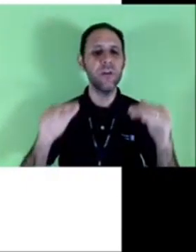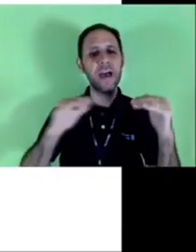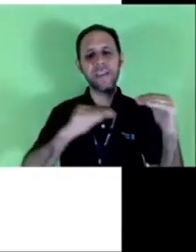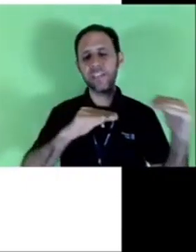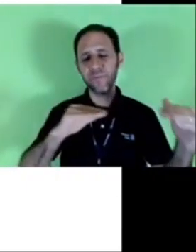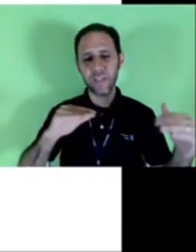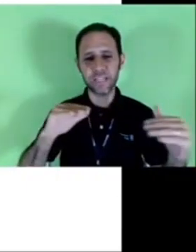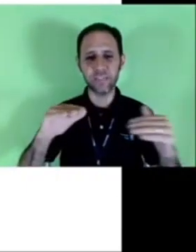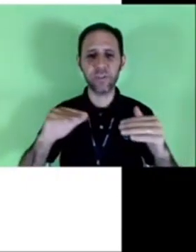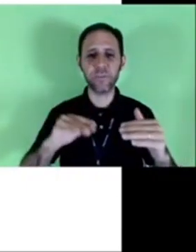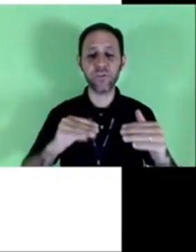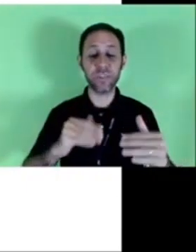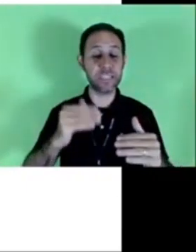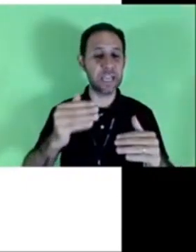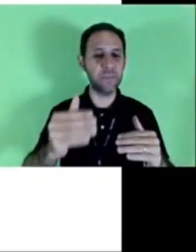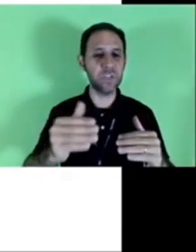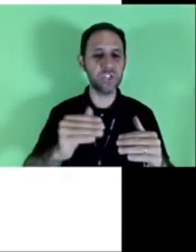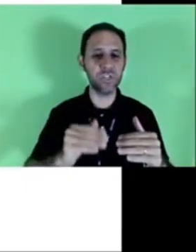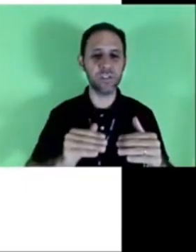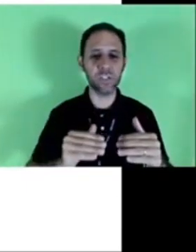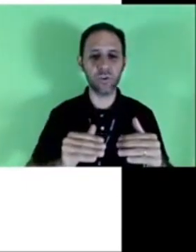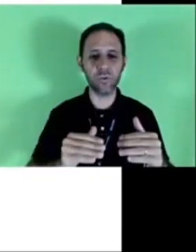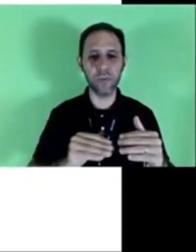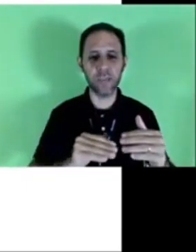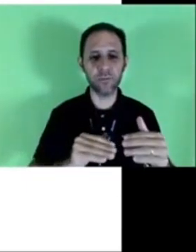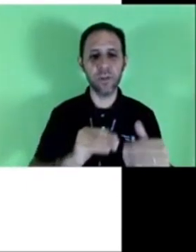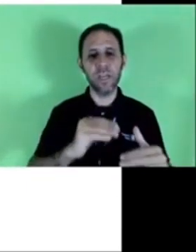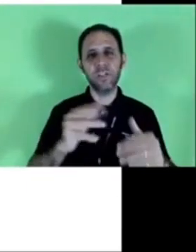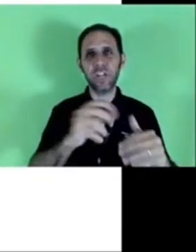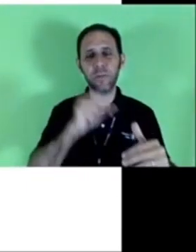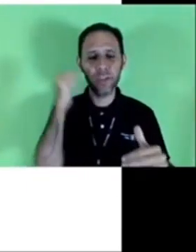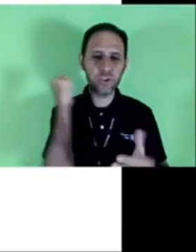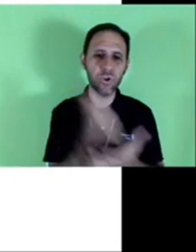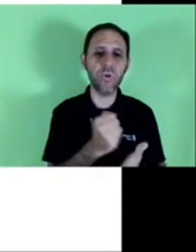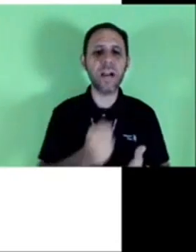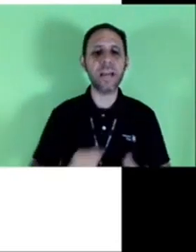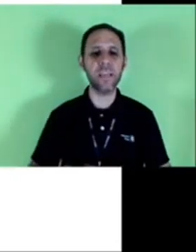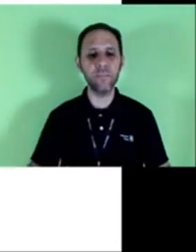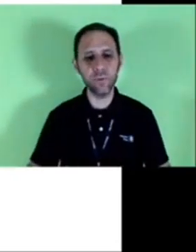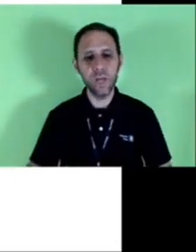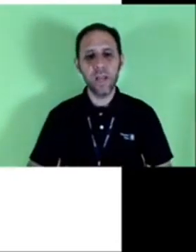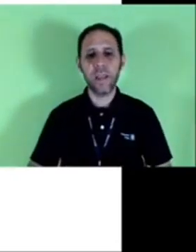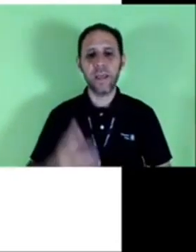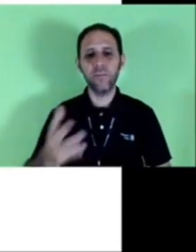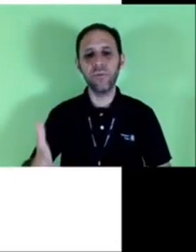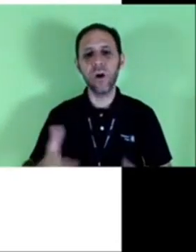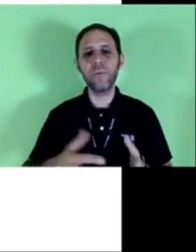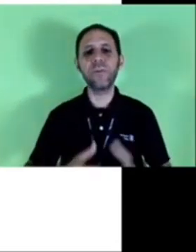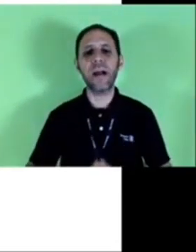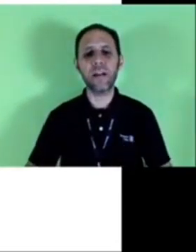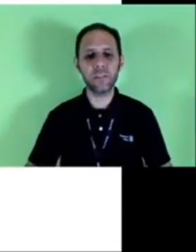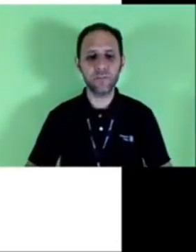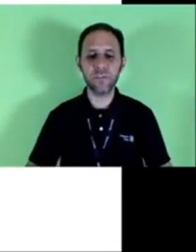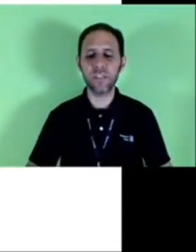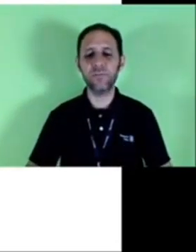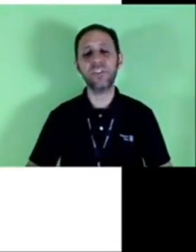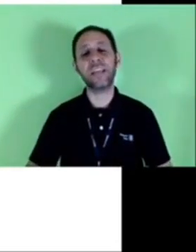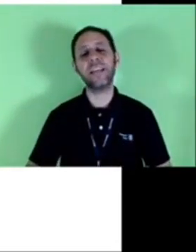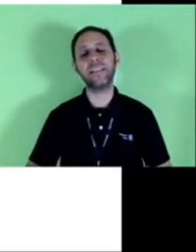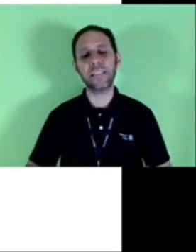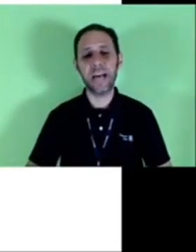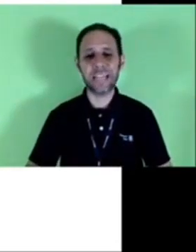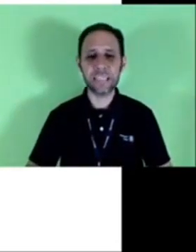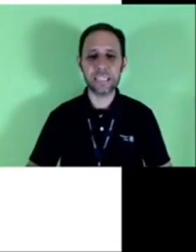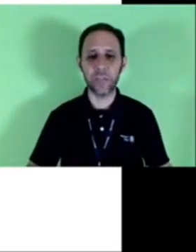resumido a identificação da pessoa que está emitindo esse documento geralmente com carimbo o nome e o cargo da função